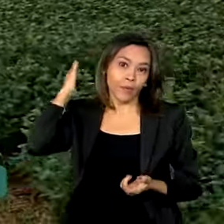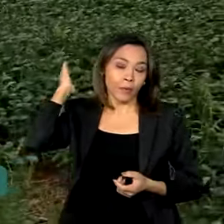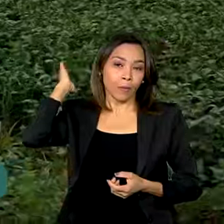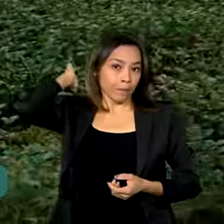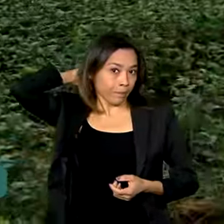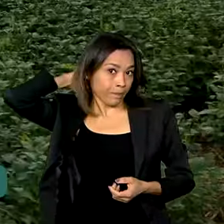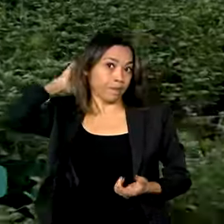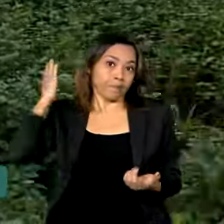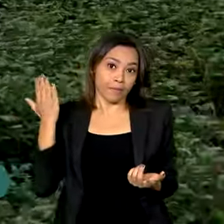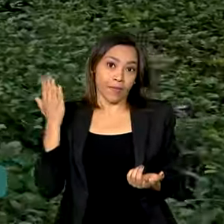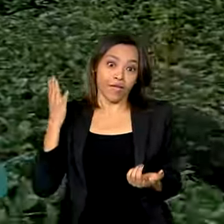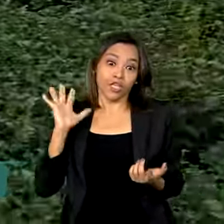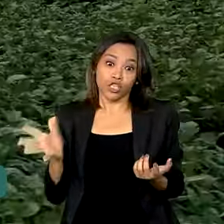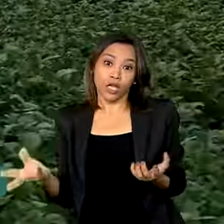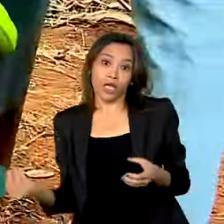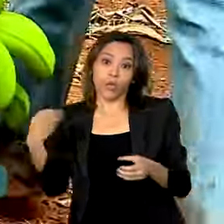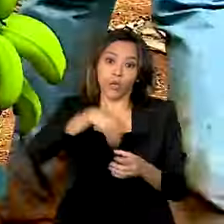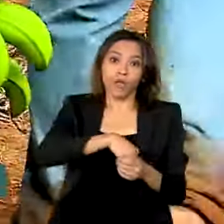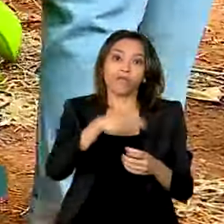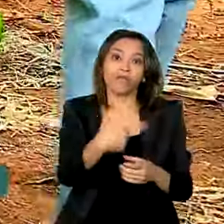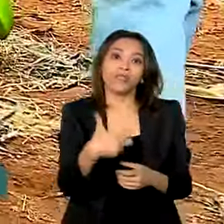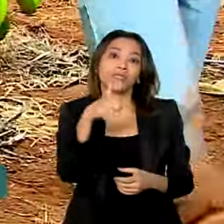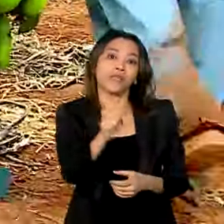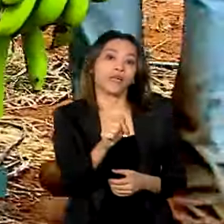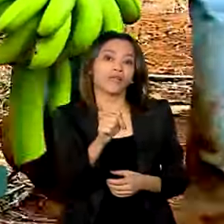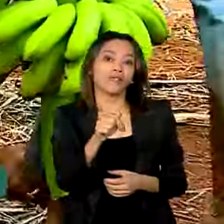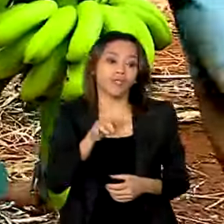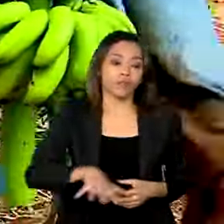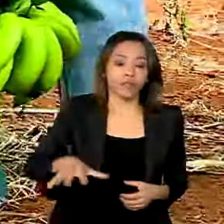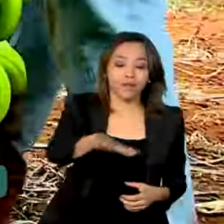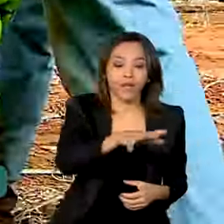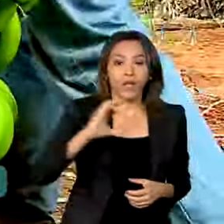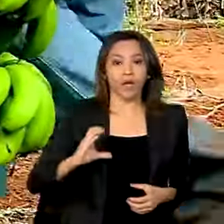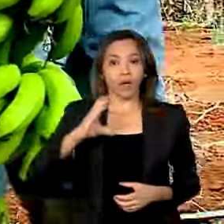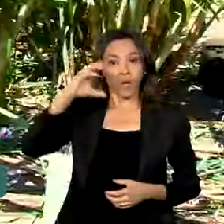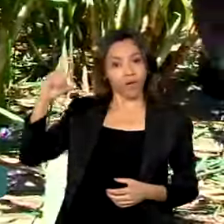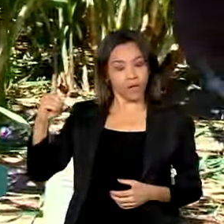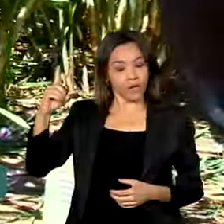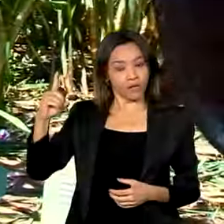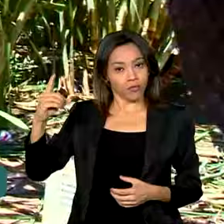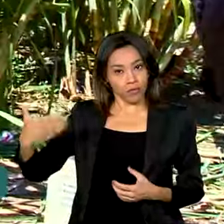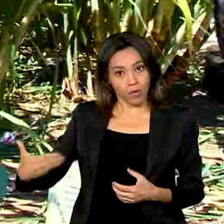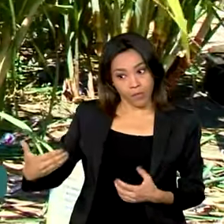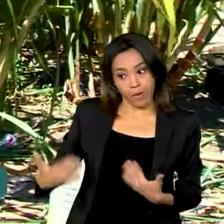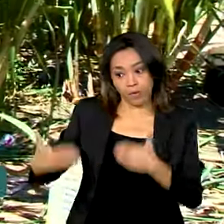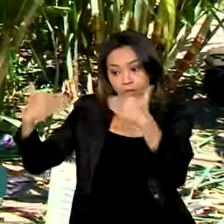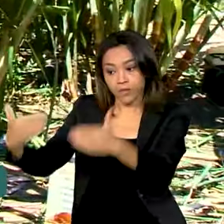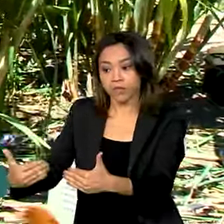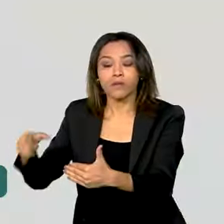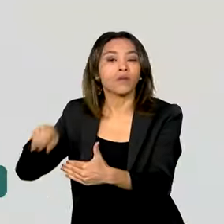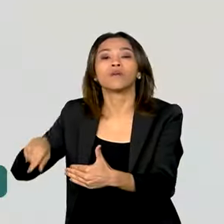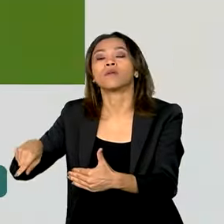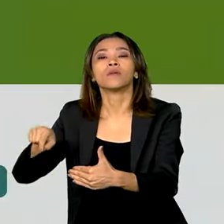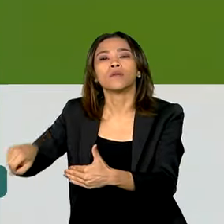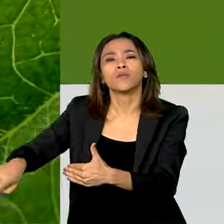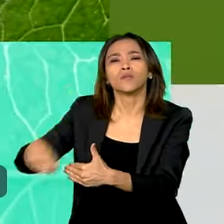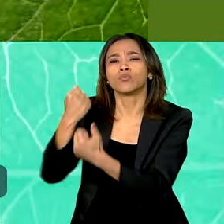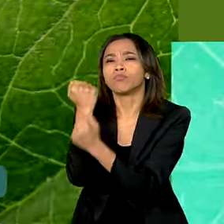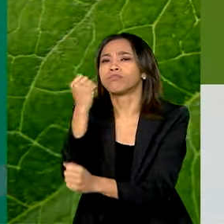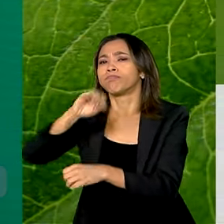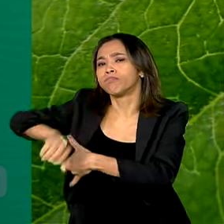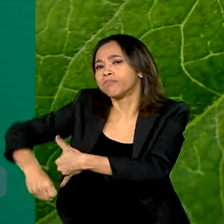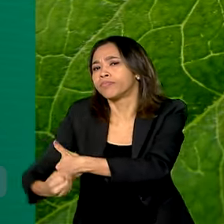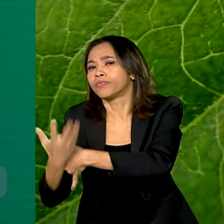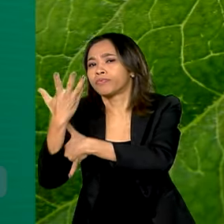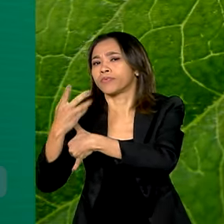foram incluídas no programa, coordenado pelo Ministério do Meio Ambiente e Mudança do Clima. O acesso